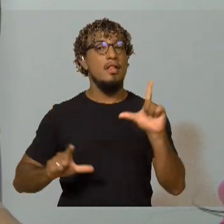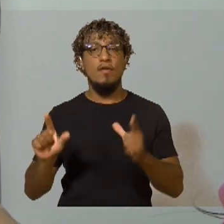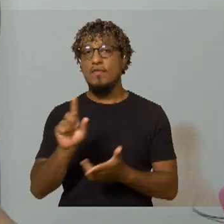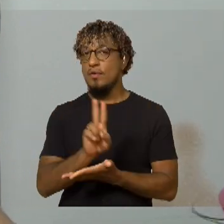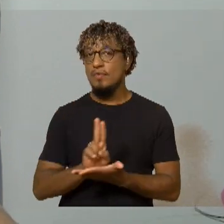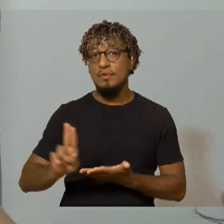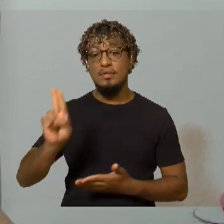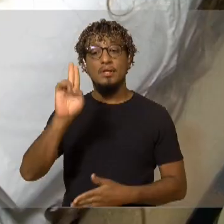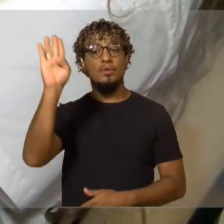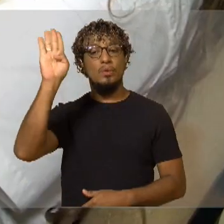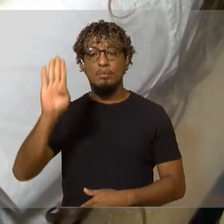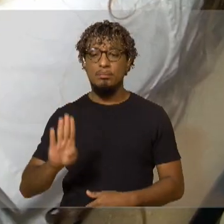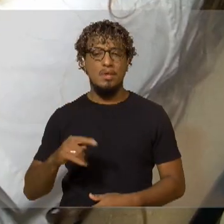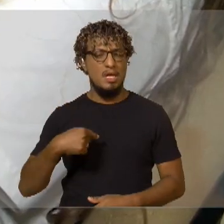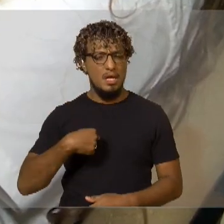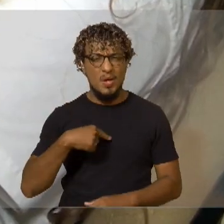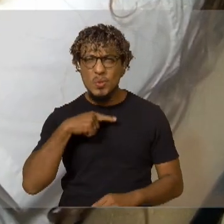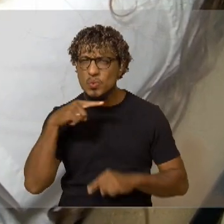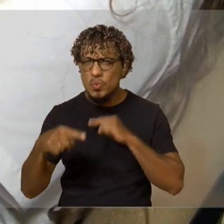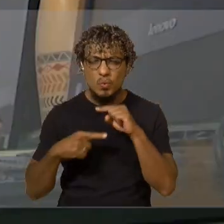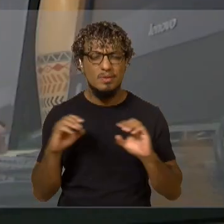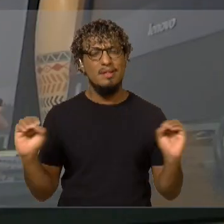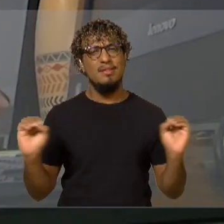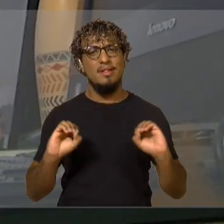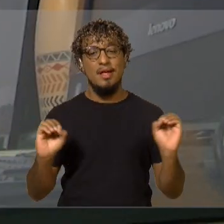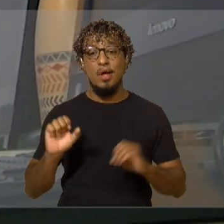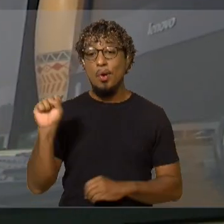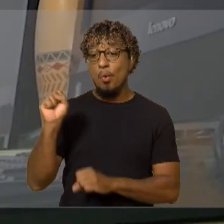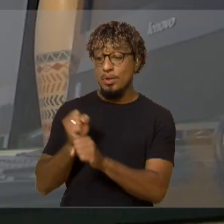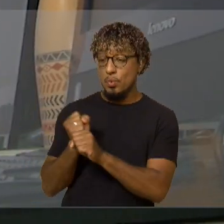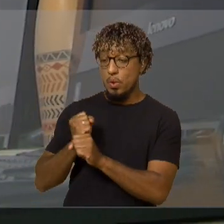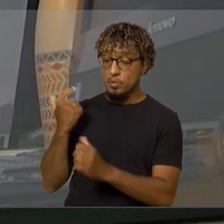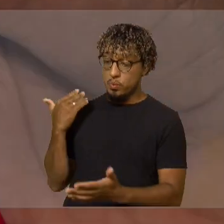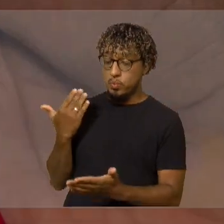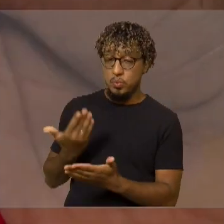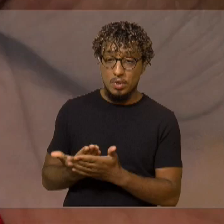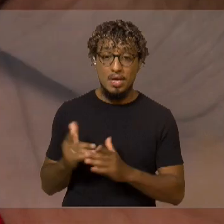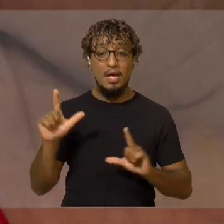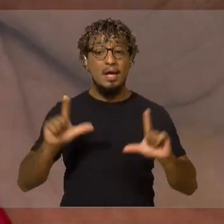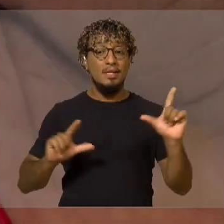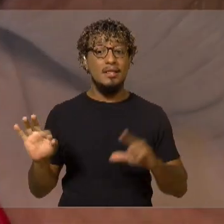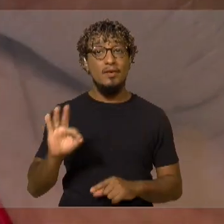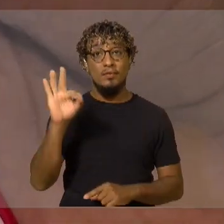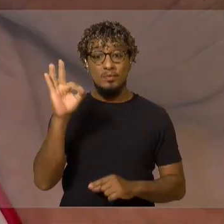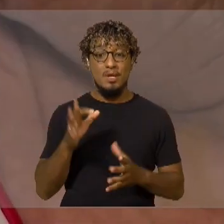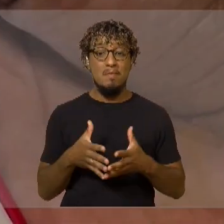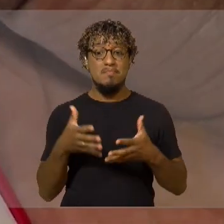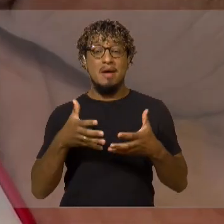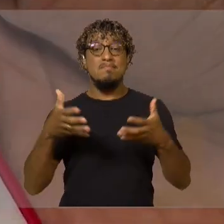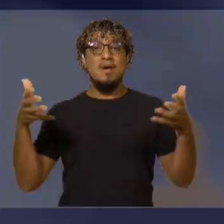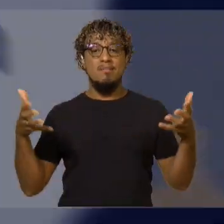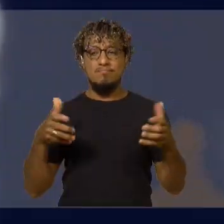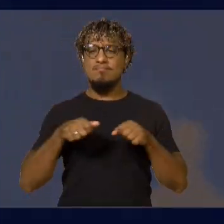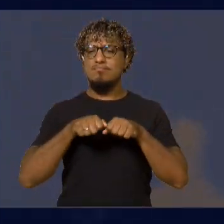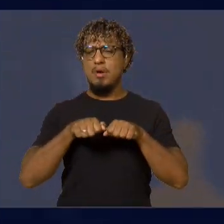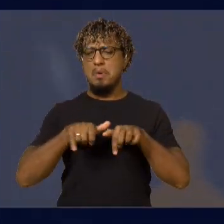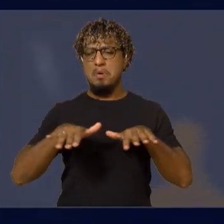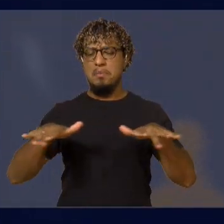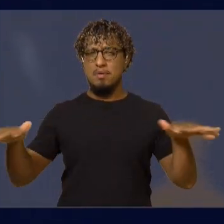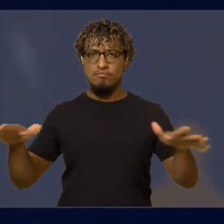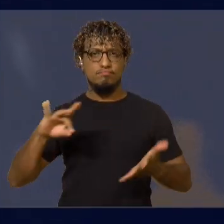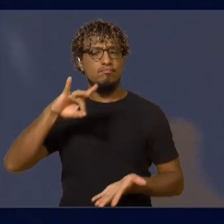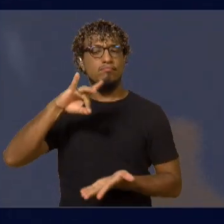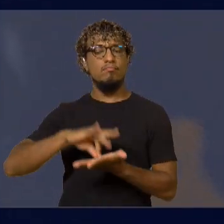do Brasil e eu não tenho dúvida. Em oito anos, a TV Ufima cresceu, expandiu seus canais de exibição e